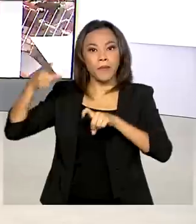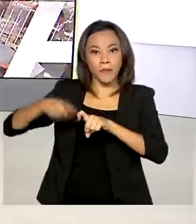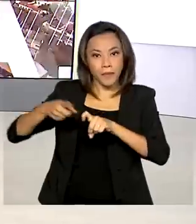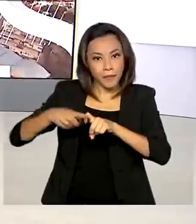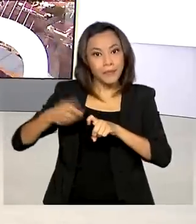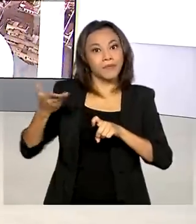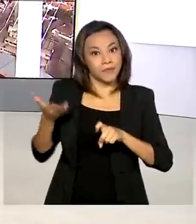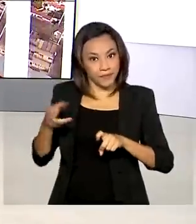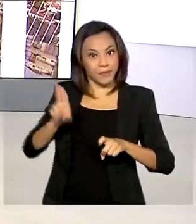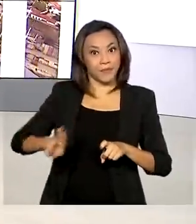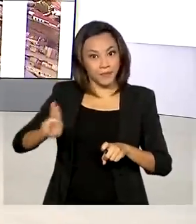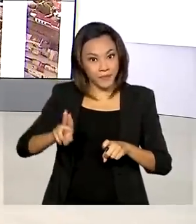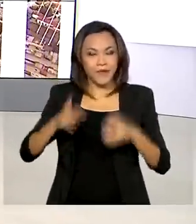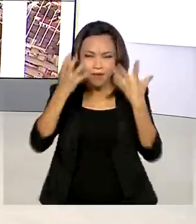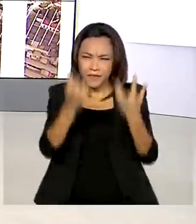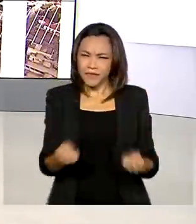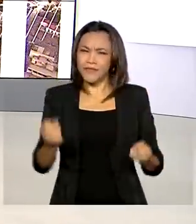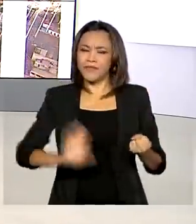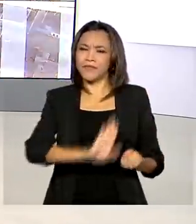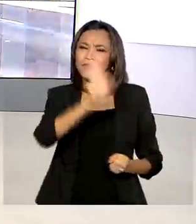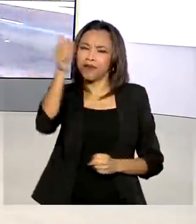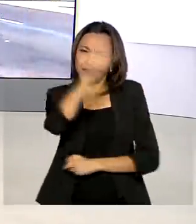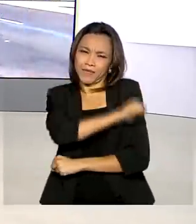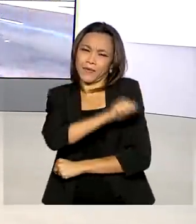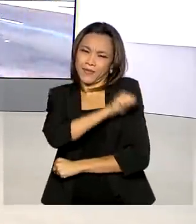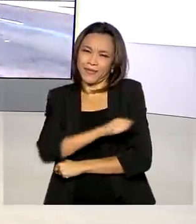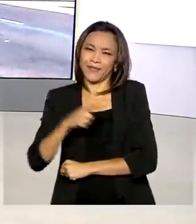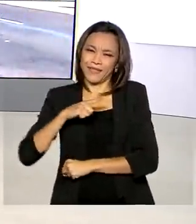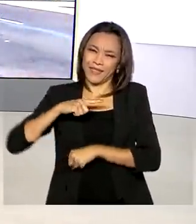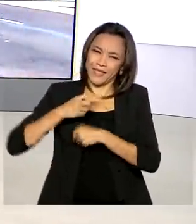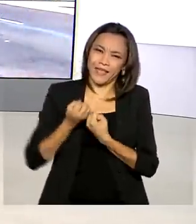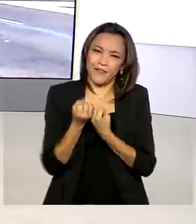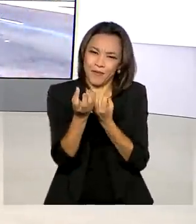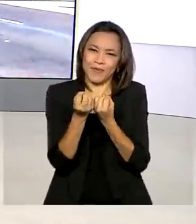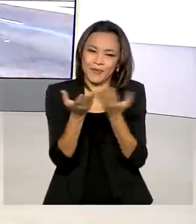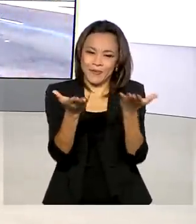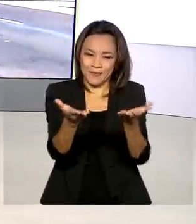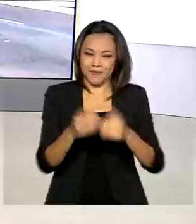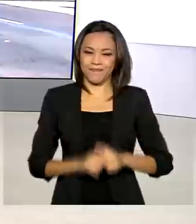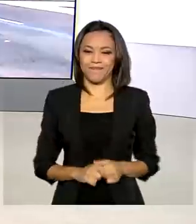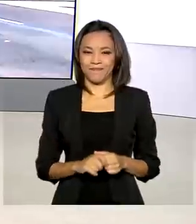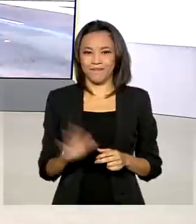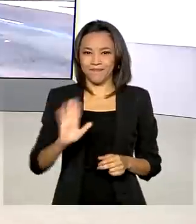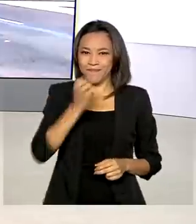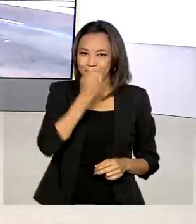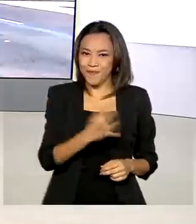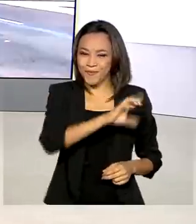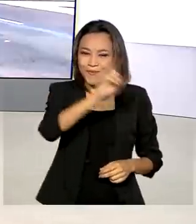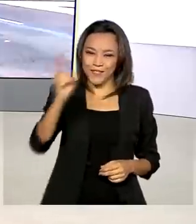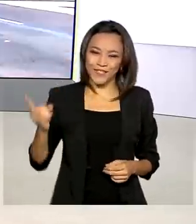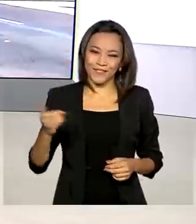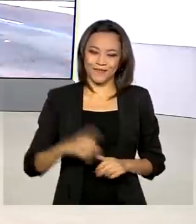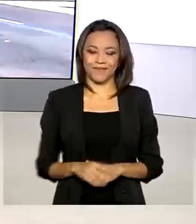telemedicina. Vamos ao Rio de Janeiro, Tiago Pimenta traz as informações para a gente. Bom dia, Tiago.